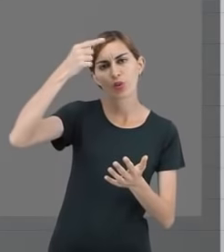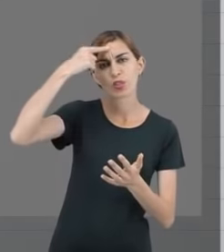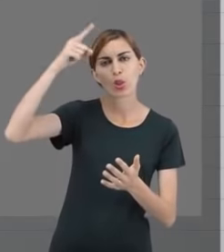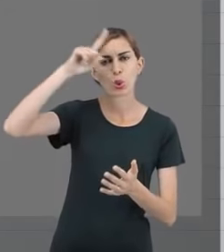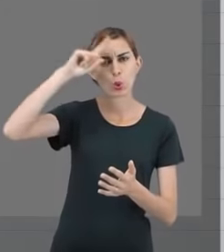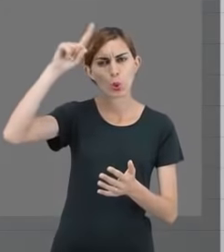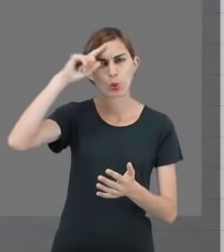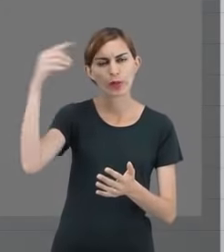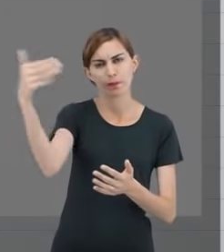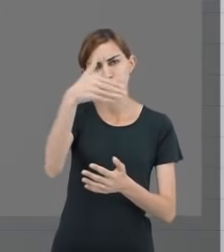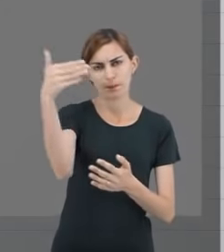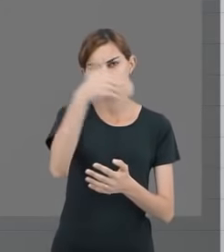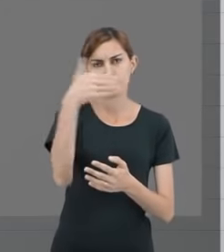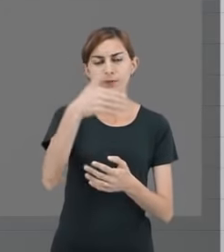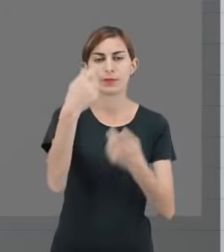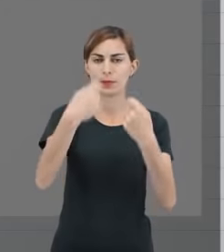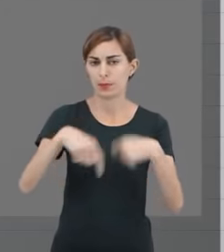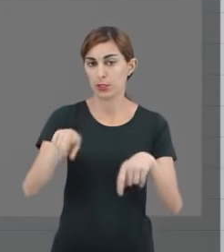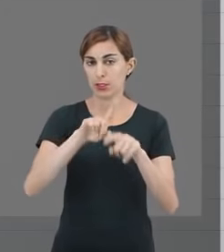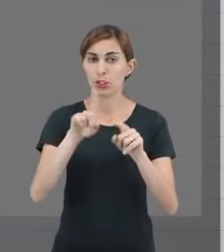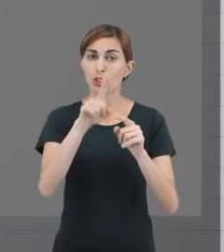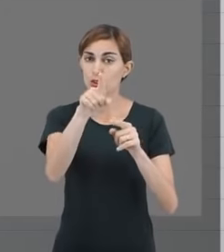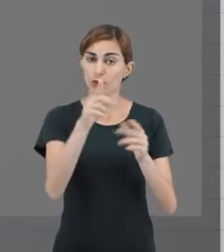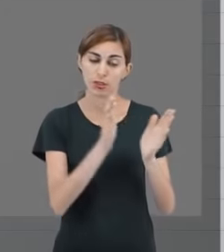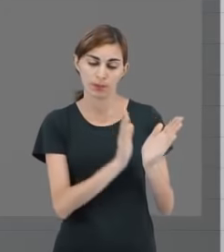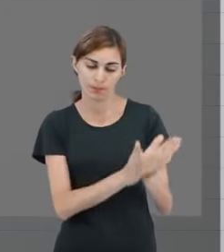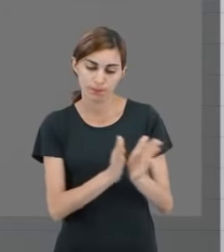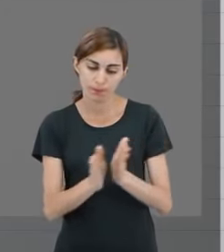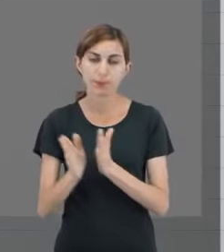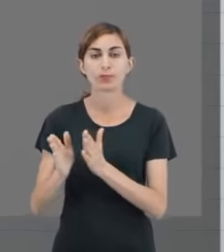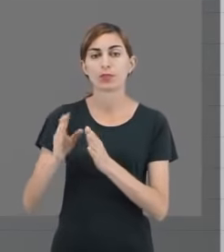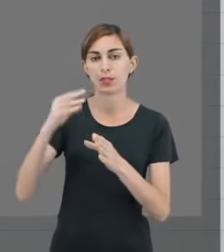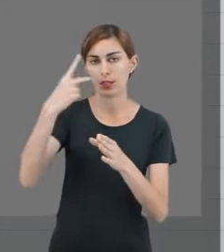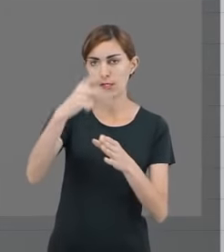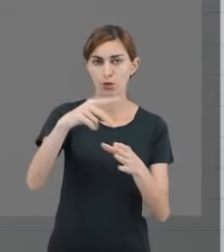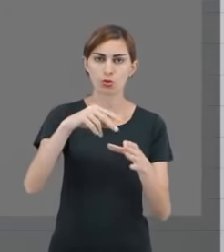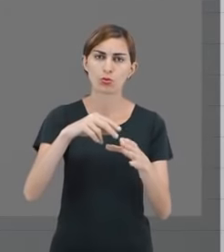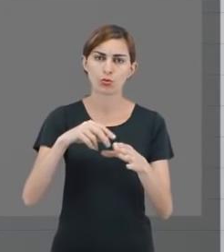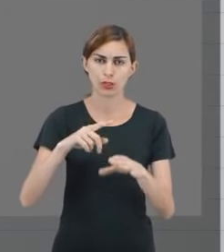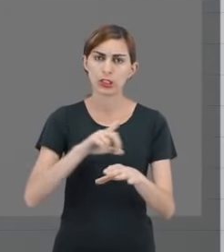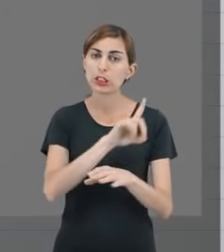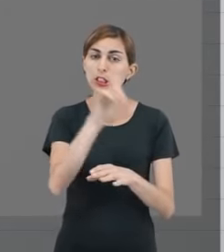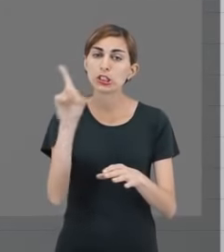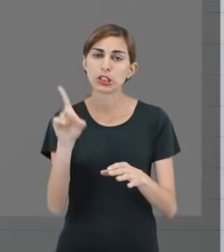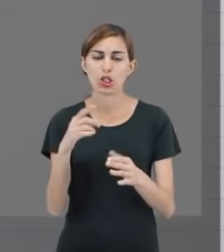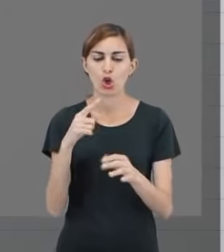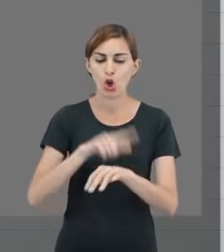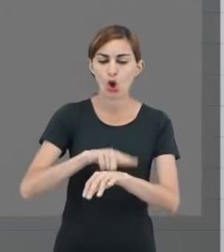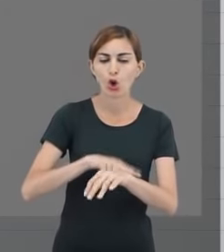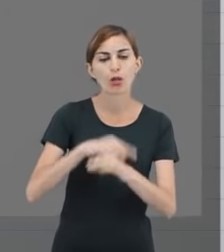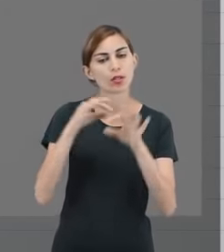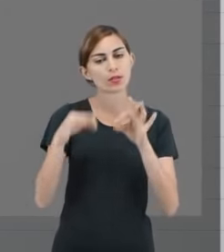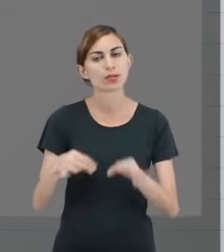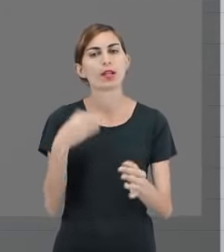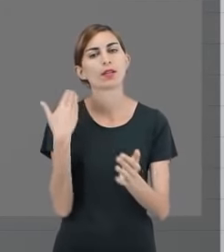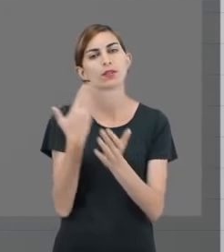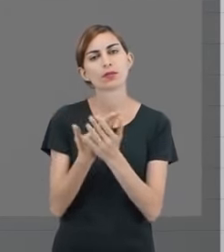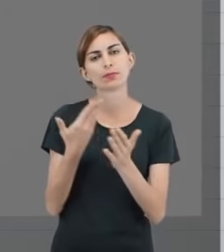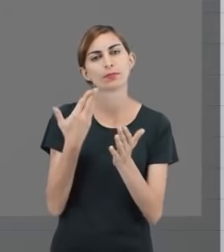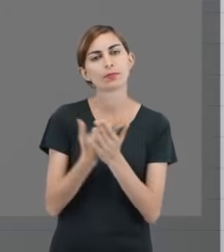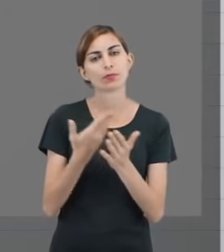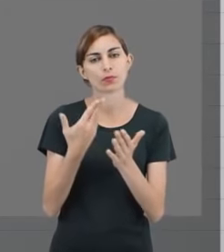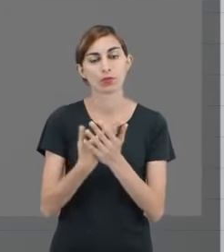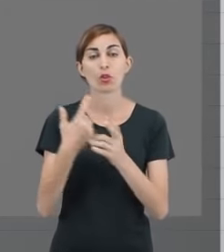todos os dias. Você precisa se organizar dentro da sua rotina diária, com horários de estudo, certo? Porque